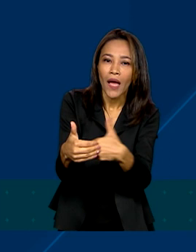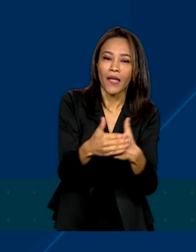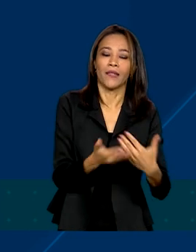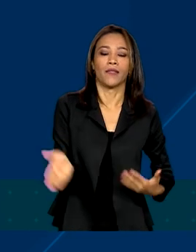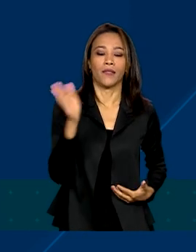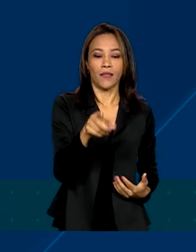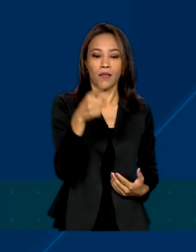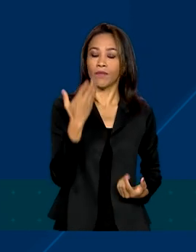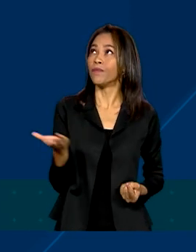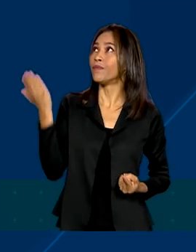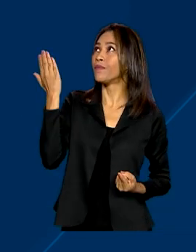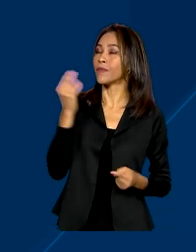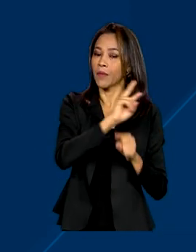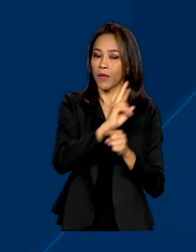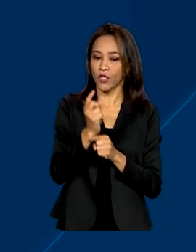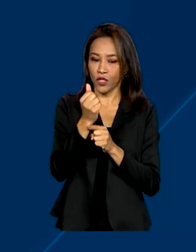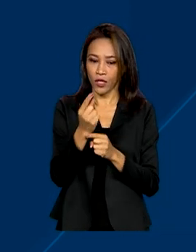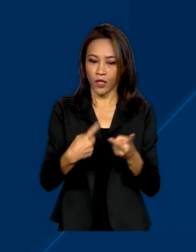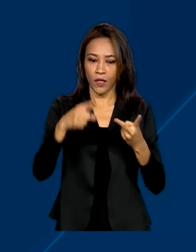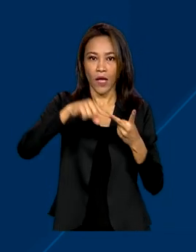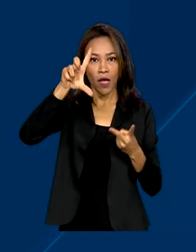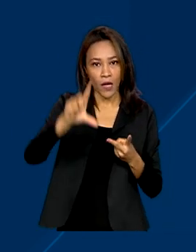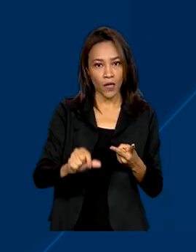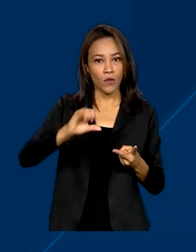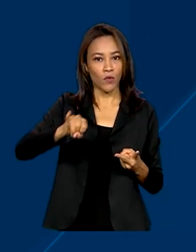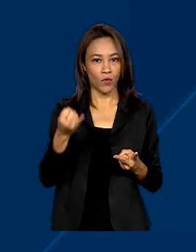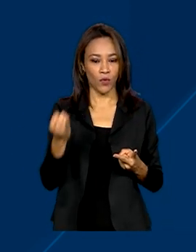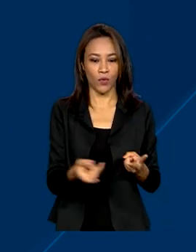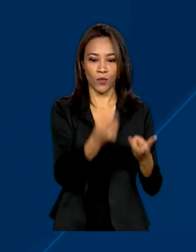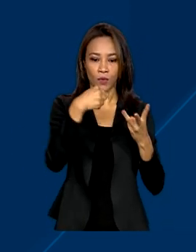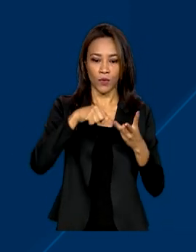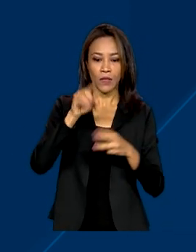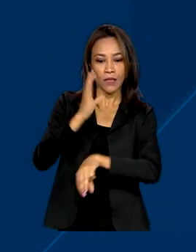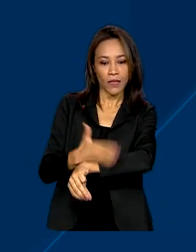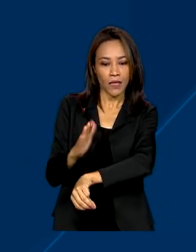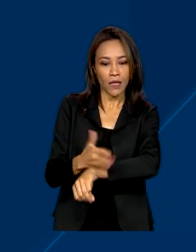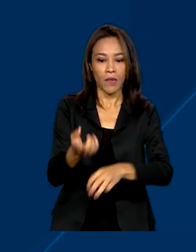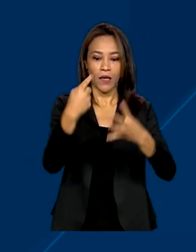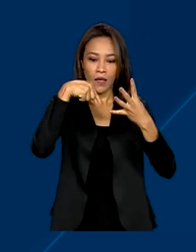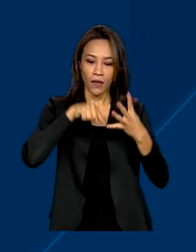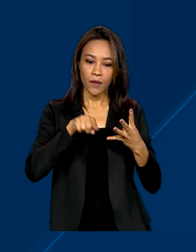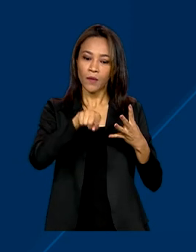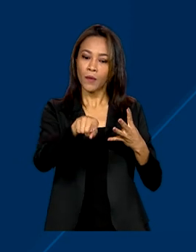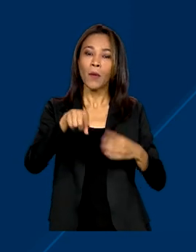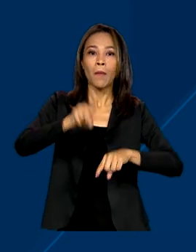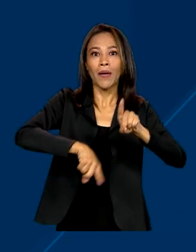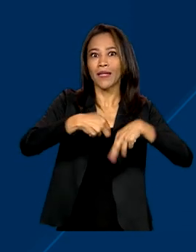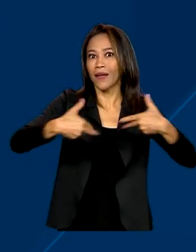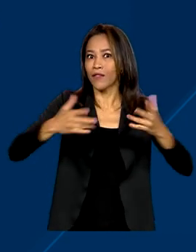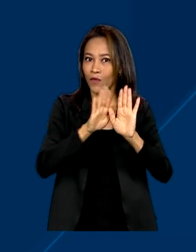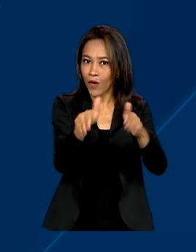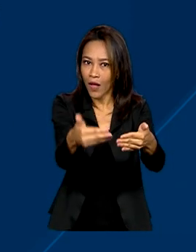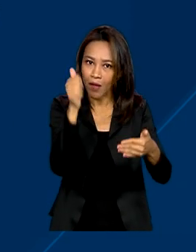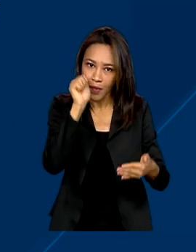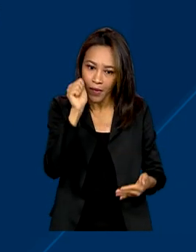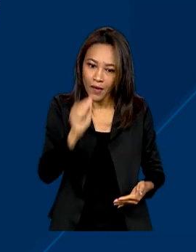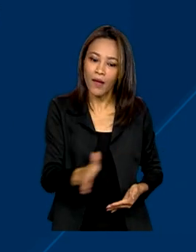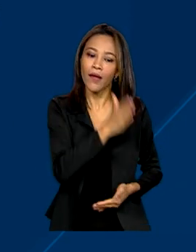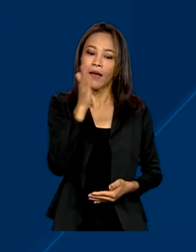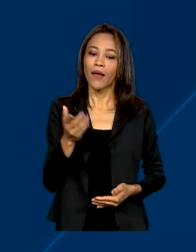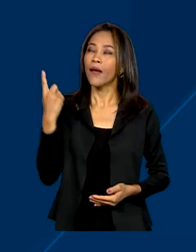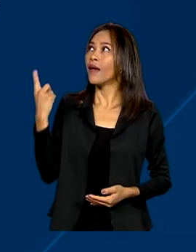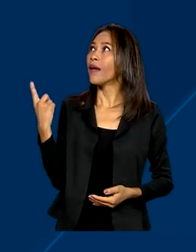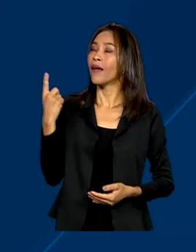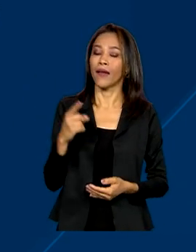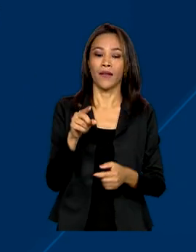empreendedoras, redução de taxa de juros, capacitação, produtos exclusivos, crédito para empresas com